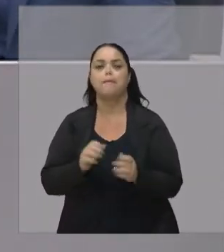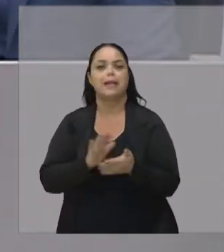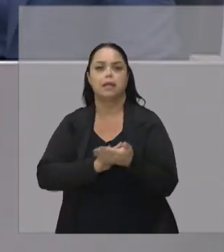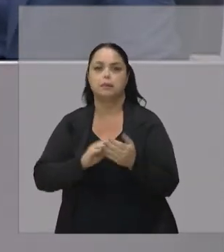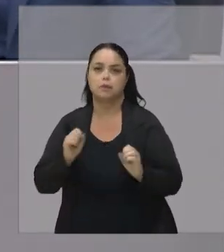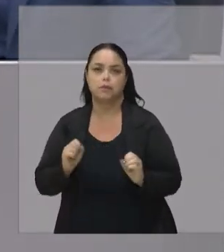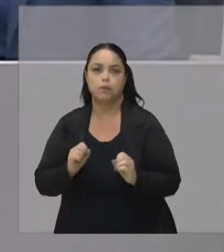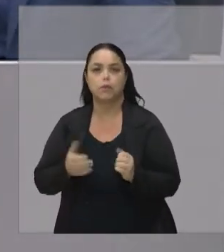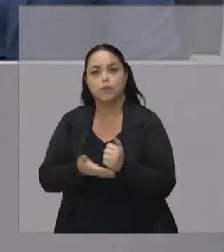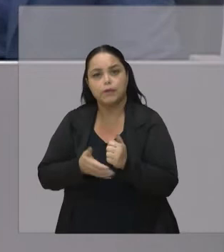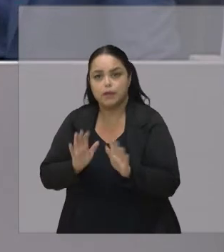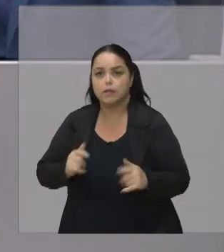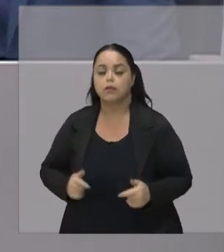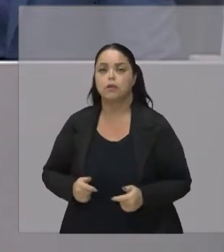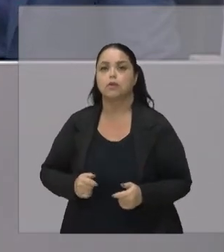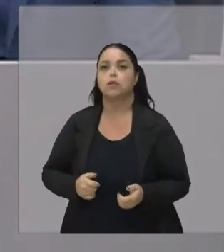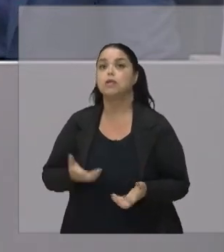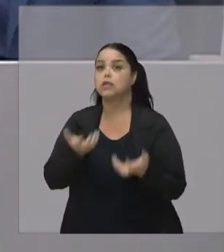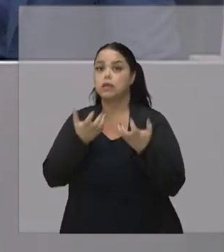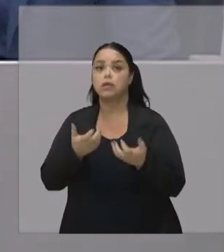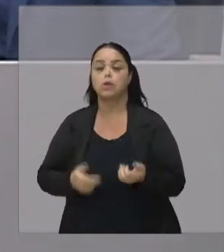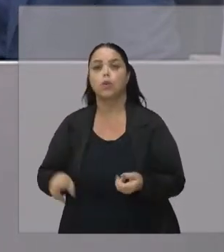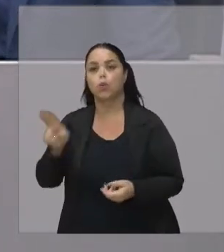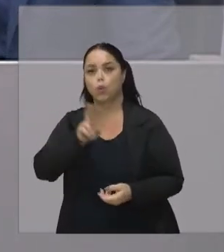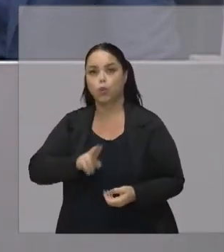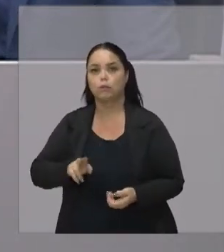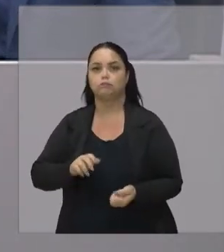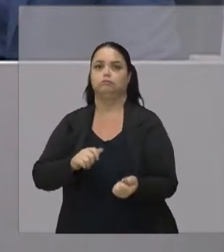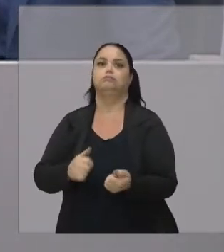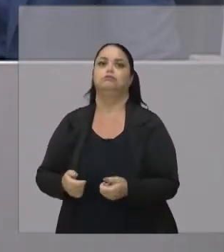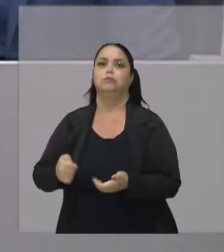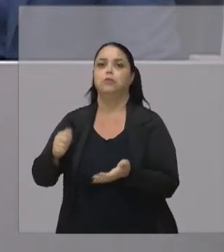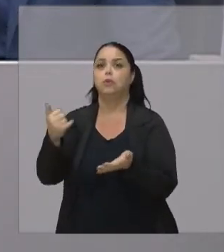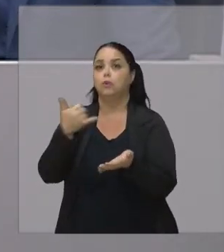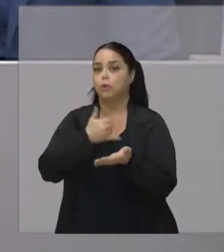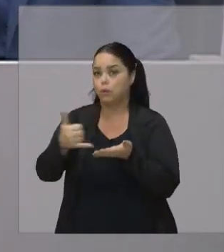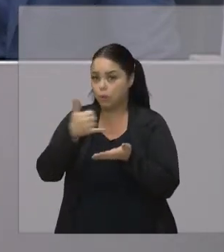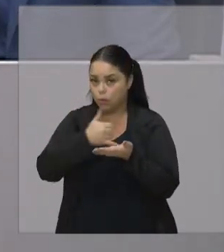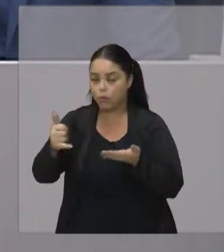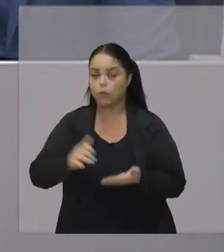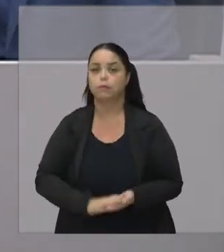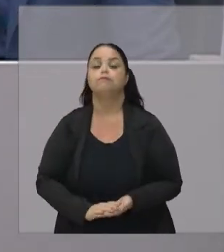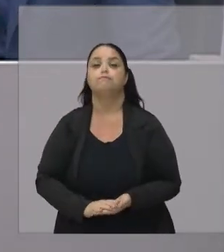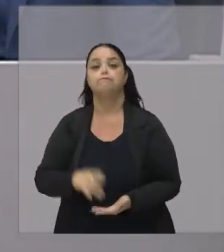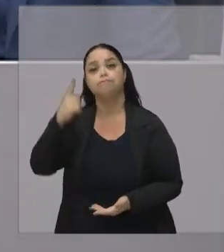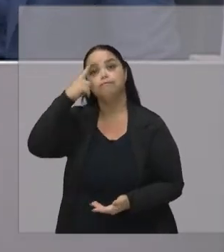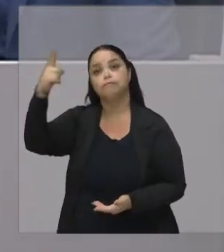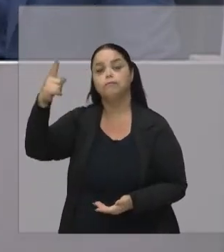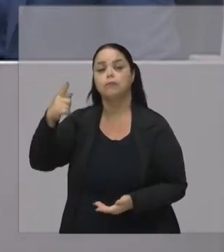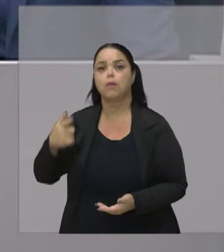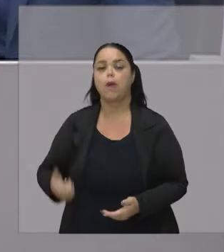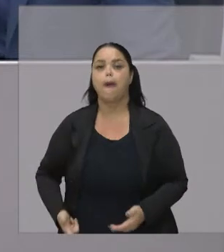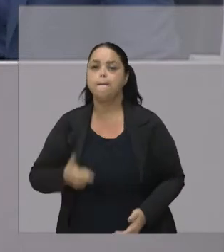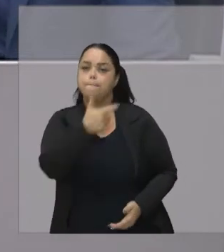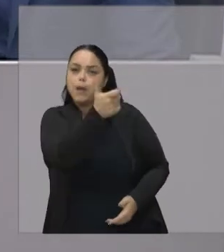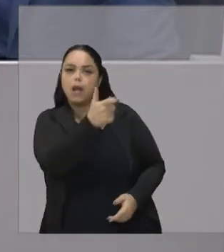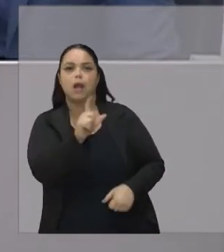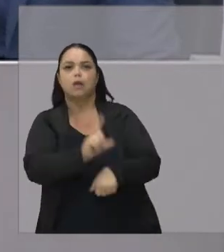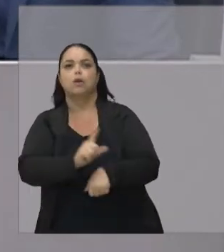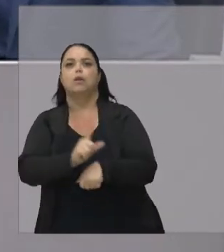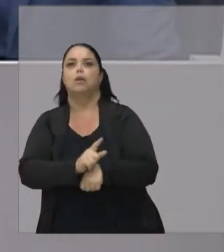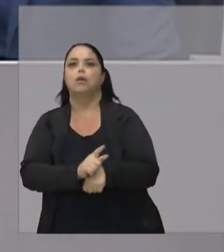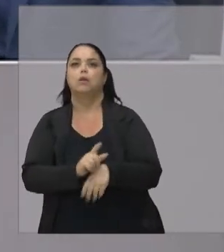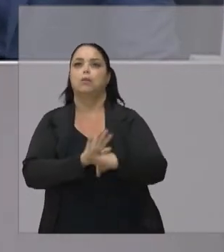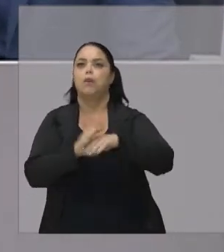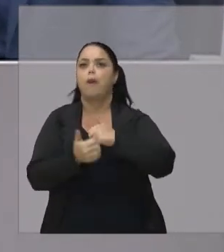E eles queriam Consumir a droga E eles tiveram Entre aspas A brilhante ideia De assaltar Uma lojinha No bairro ao lado